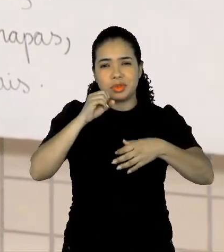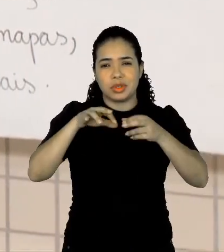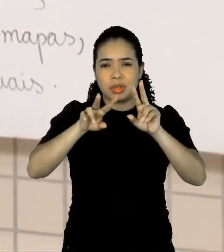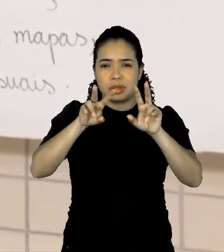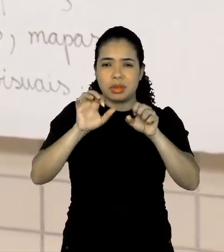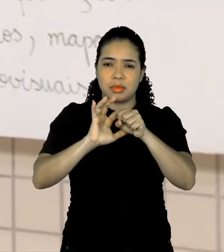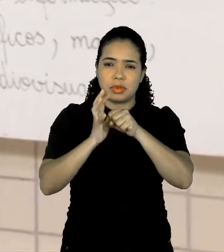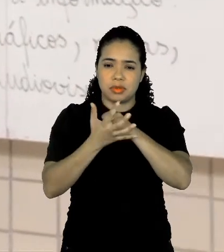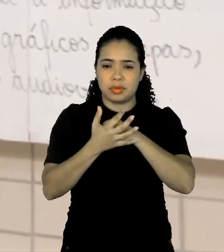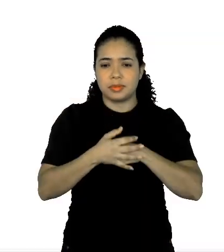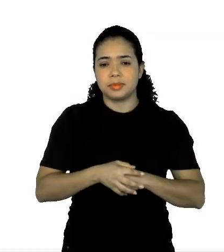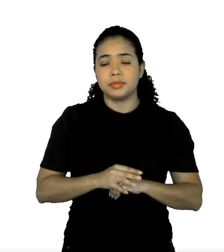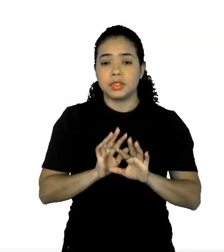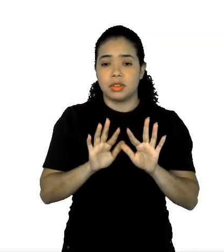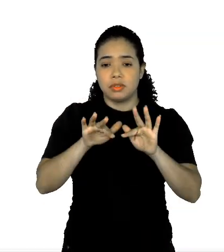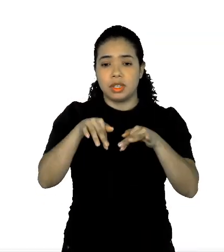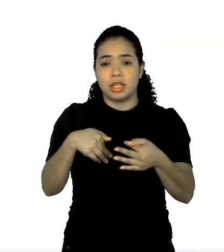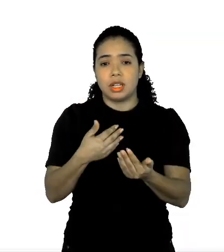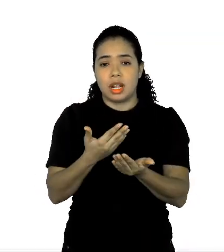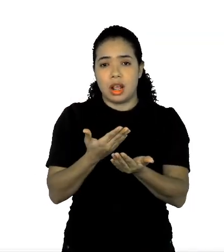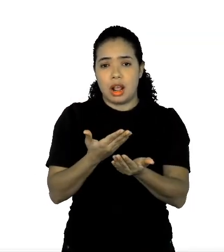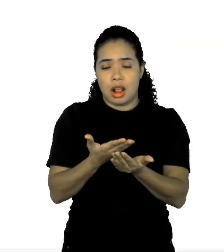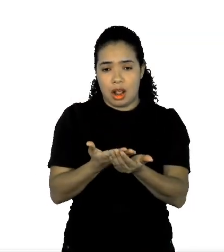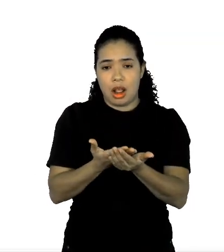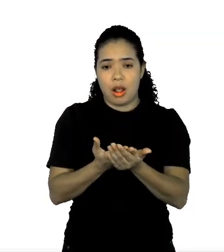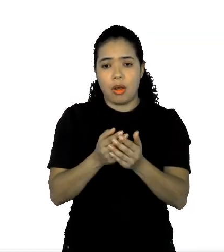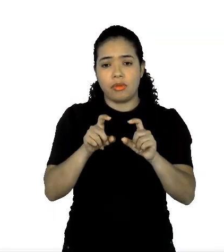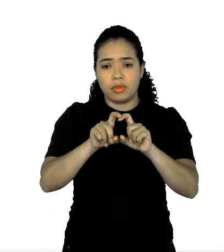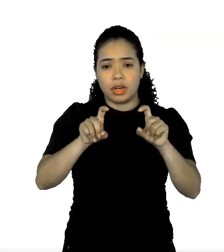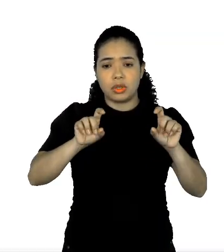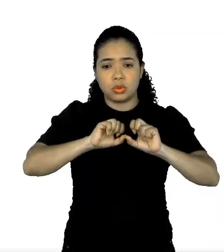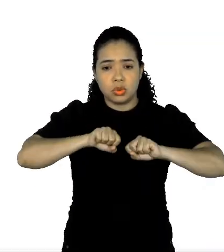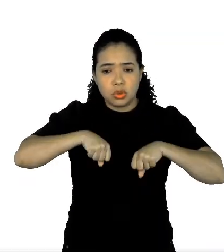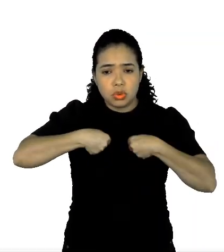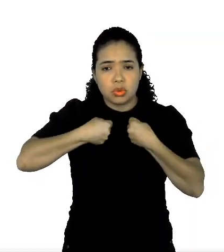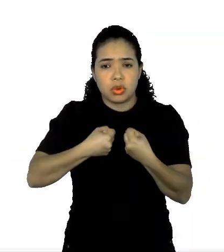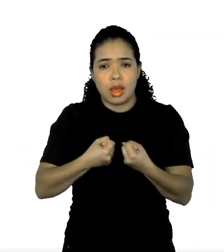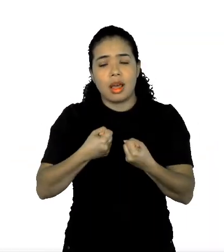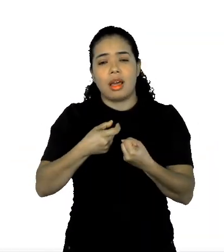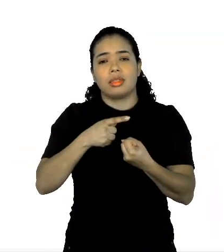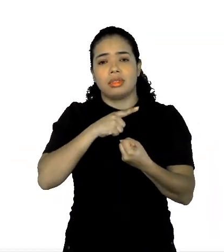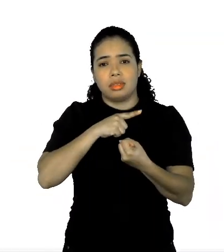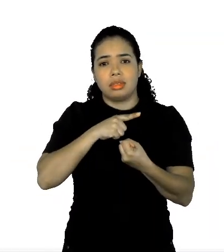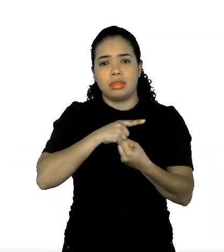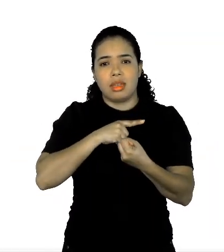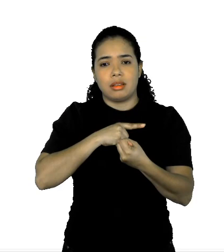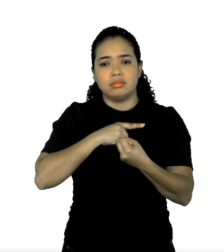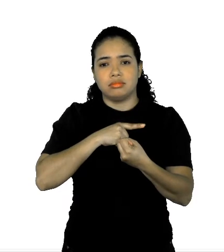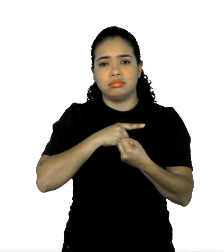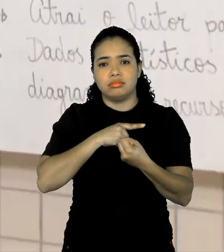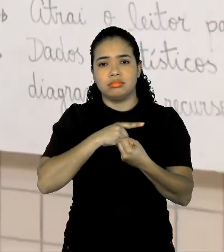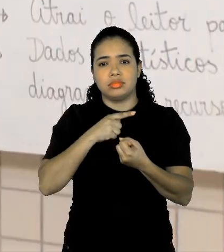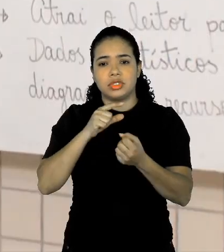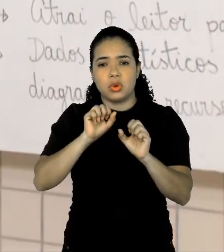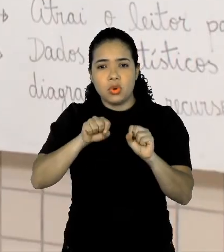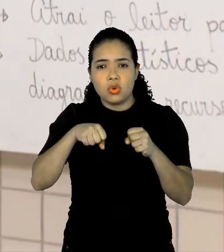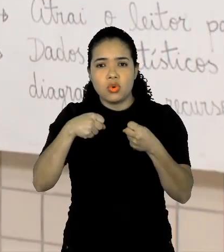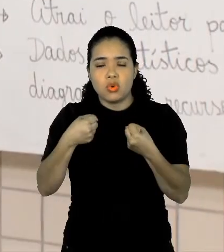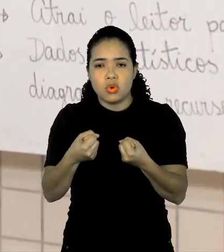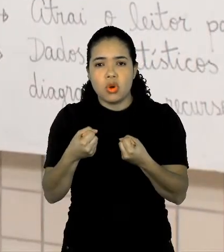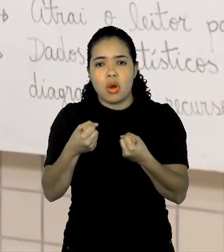Então, para encerrar com a nossa frase de hoje, todo esforço tem a sua recompensa. Então, esforcem,